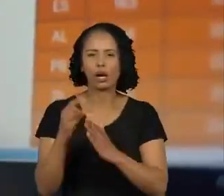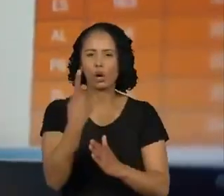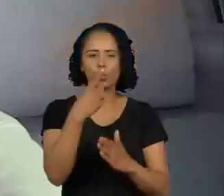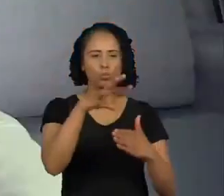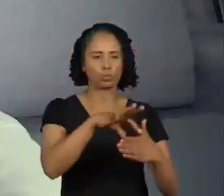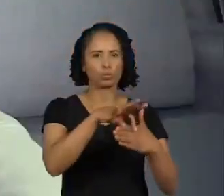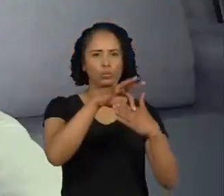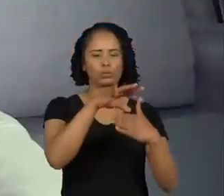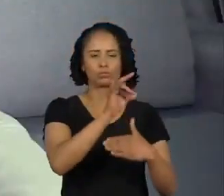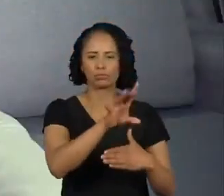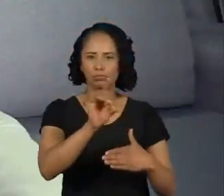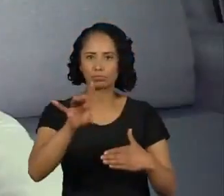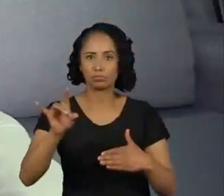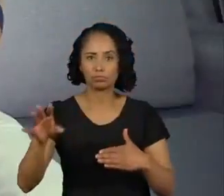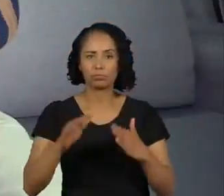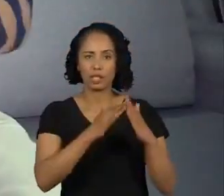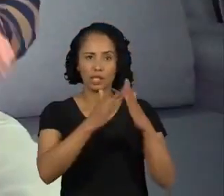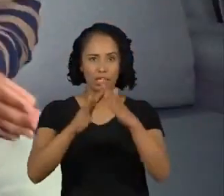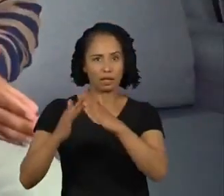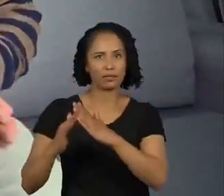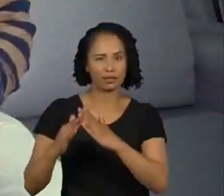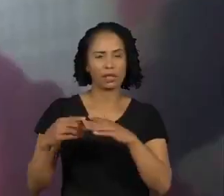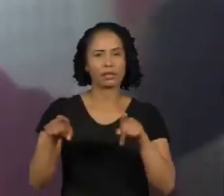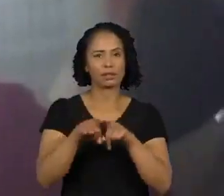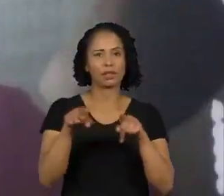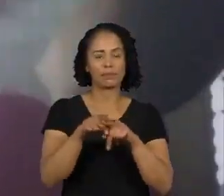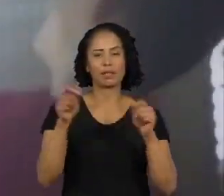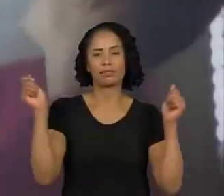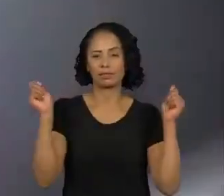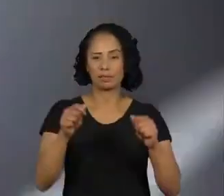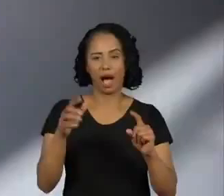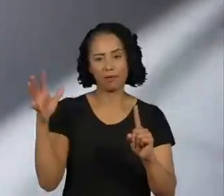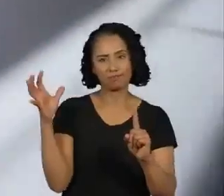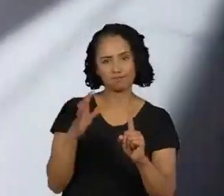metodologia da Gerando Falcões e Gerando Impacto.